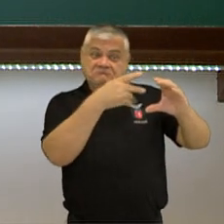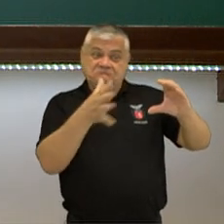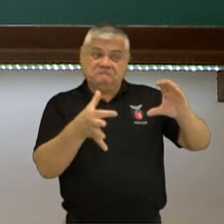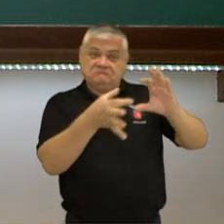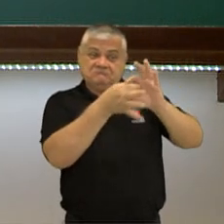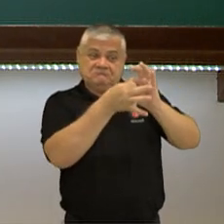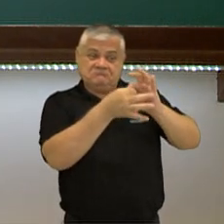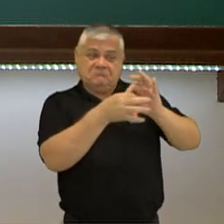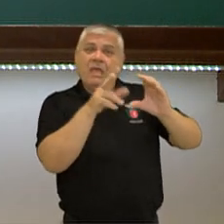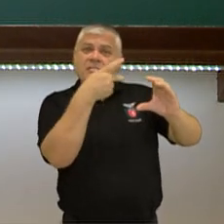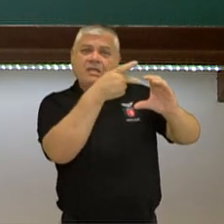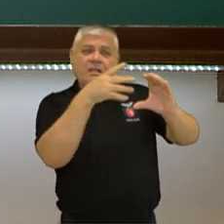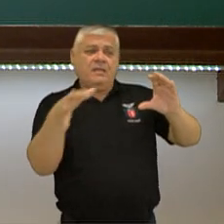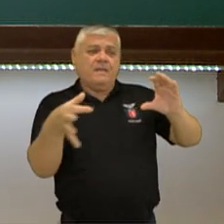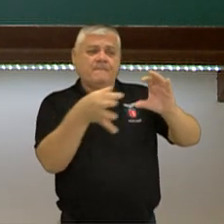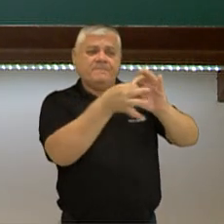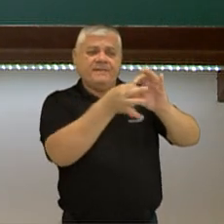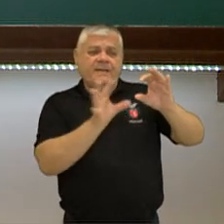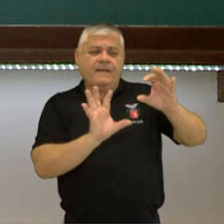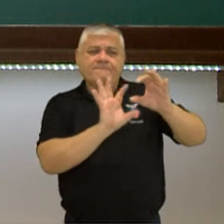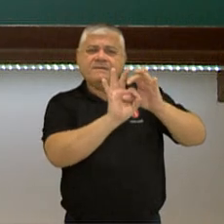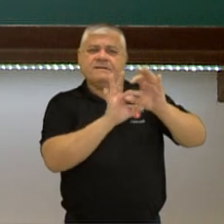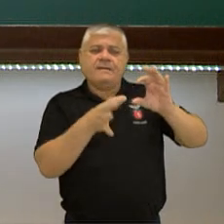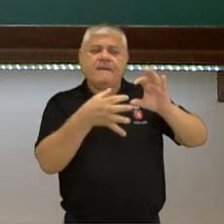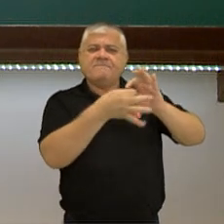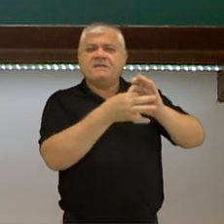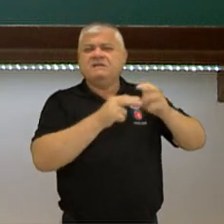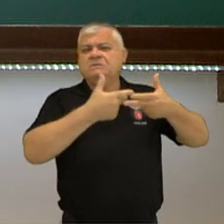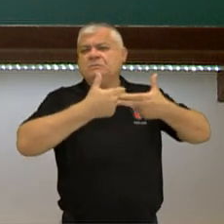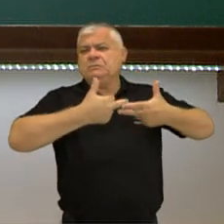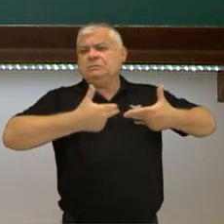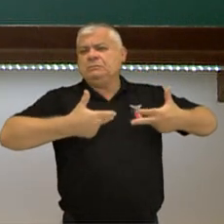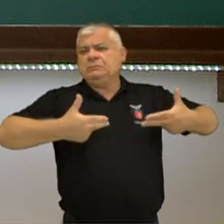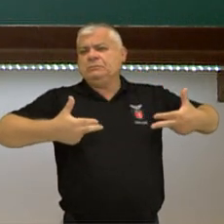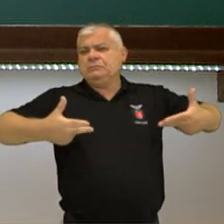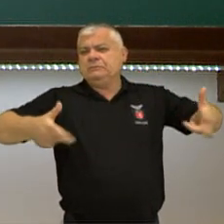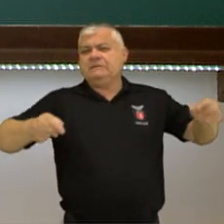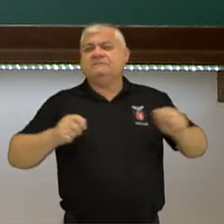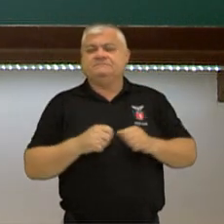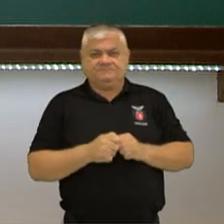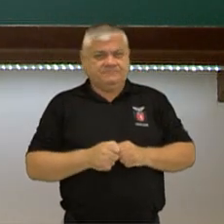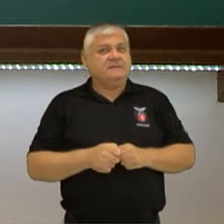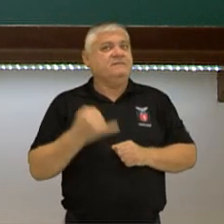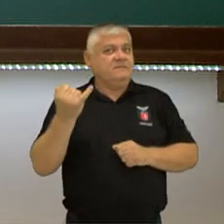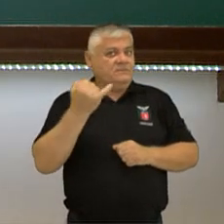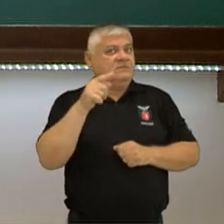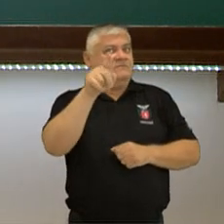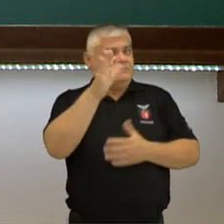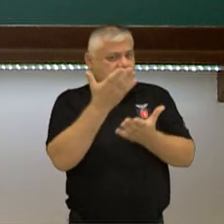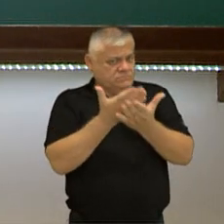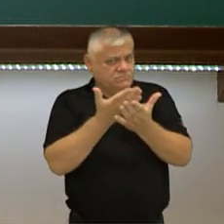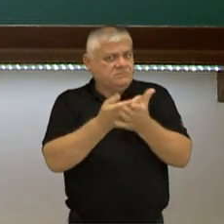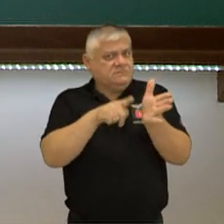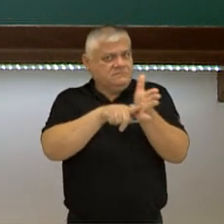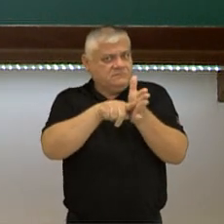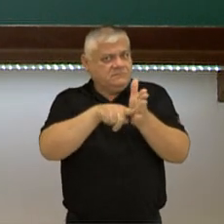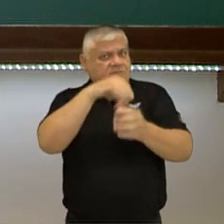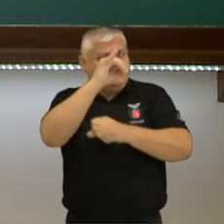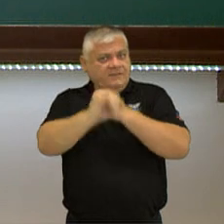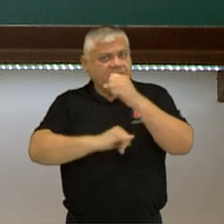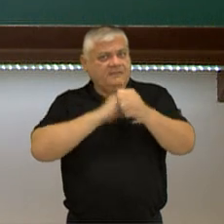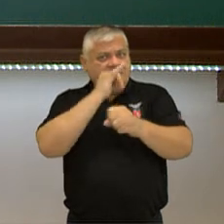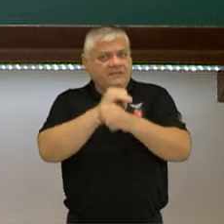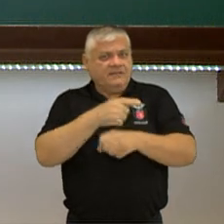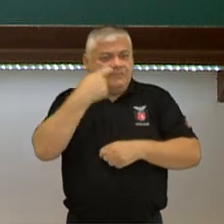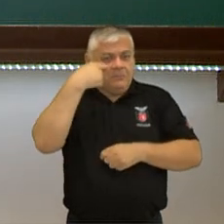mesmo infinitas vezes. Procurem a respeito das Buckminster, tá? Busca lá que você vai encontrar coisas